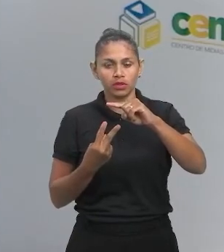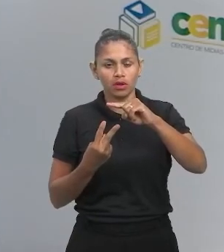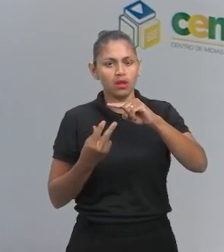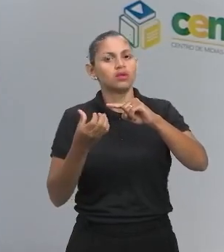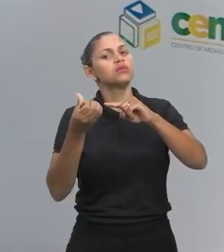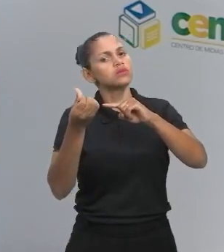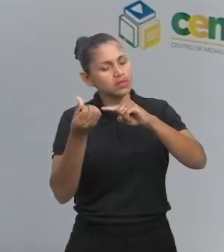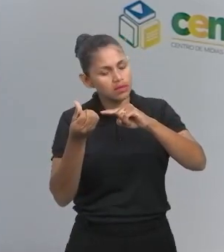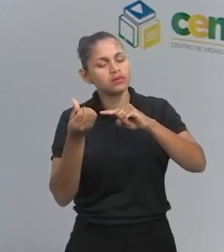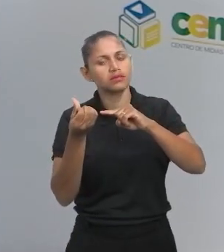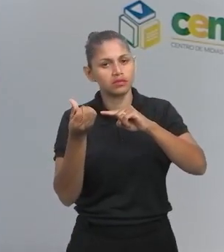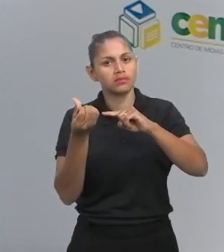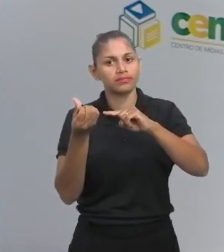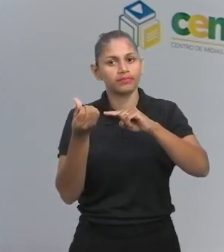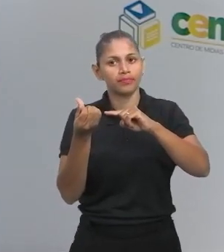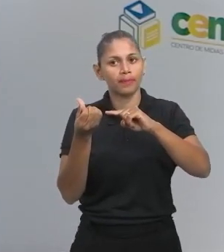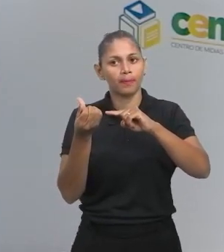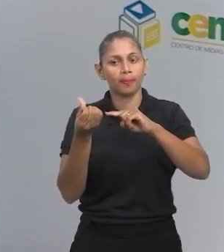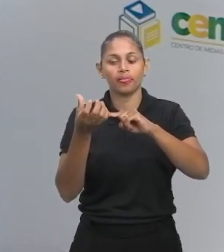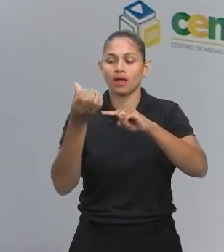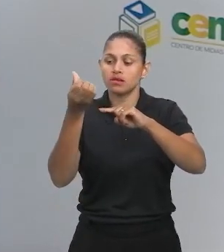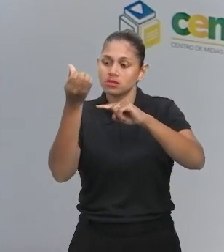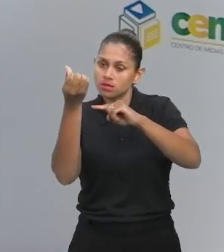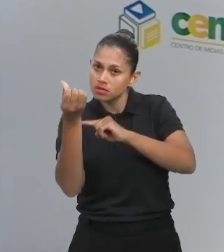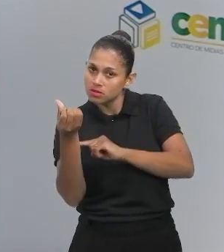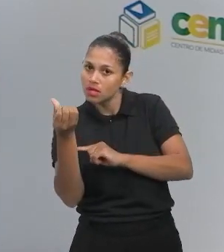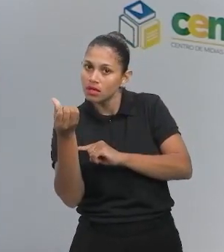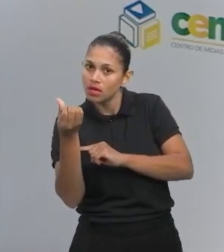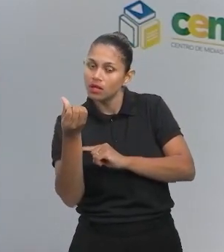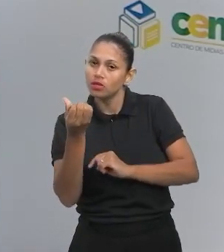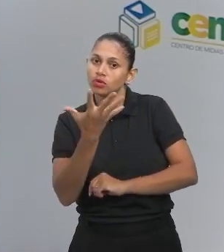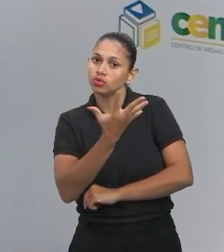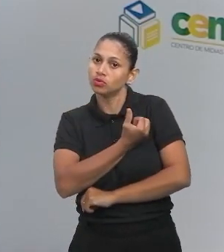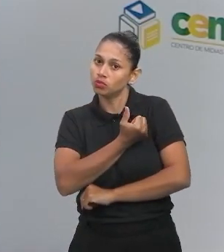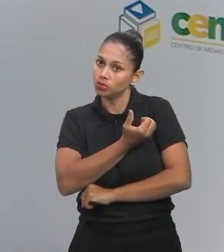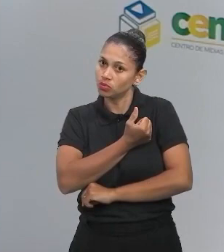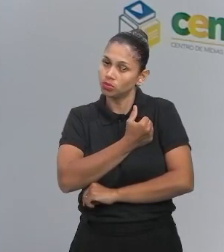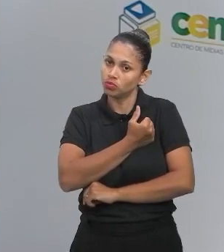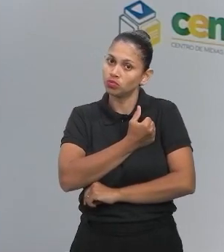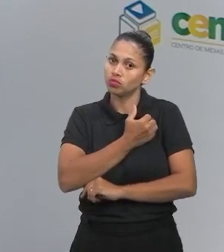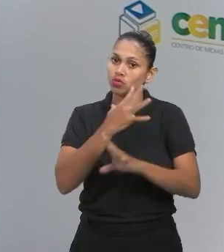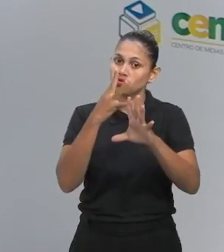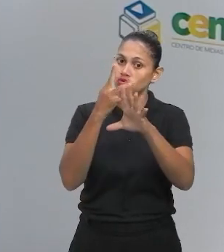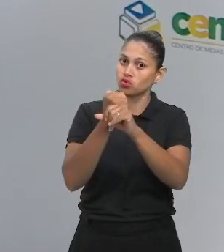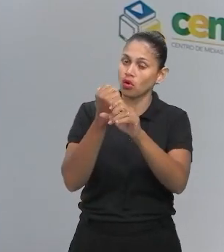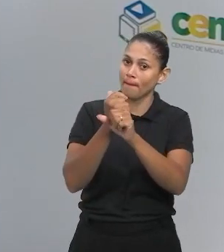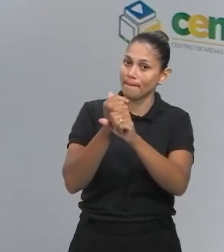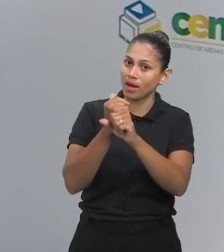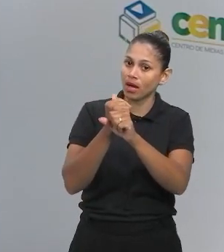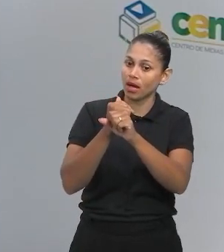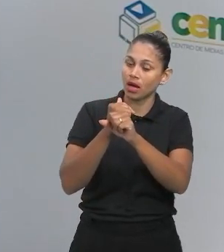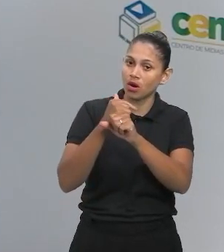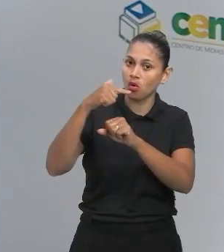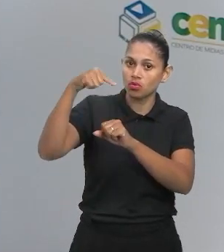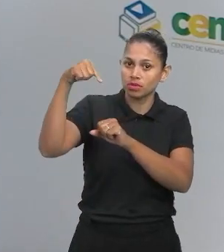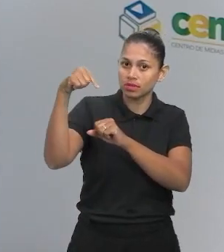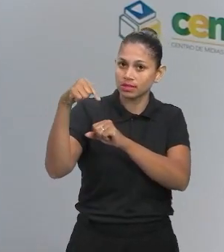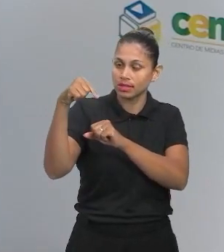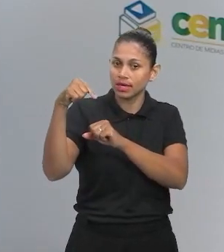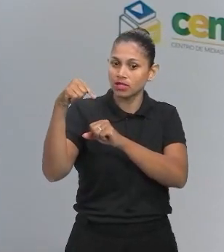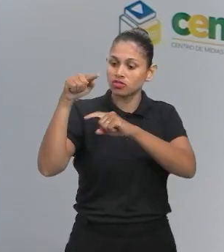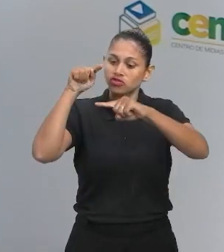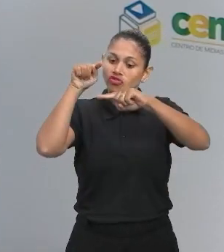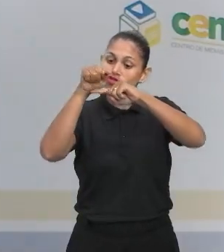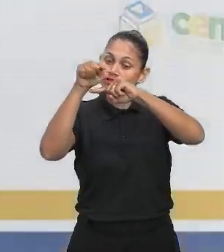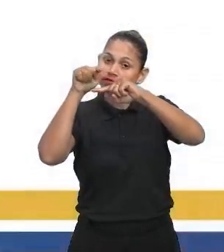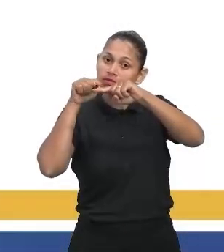Ah, professor, dá seis. Então, você vai pegar o sexto número, somar com o que vem depois dele, que é o sétimo, e dividir por dois. Vamos fazer isso aqui no